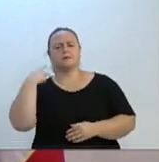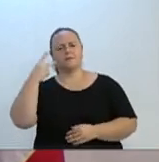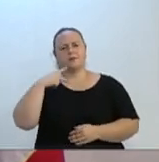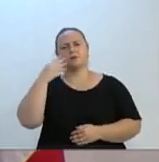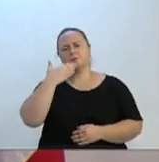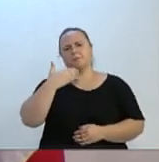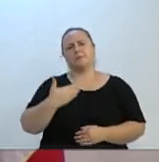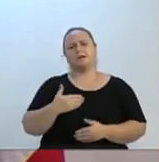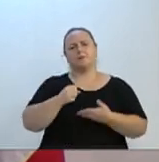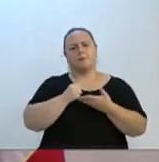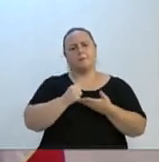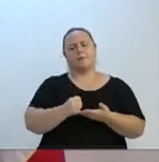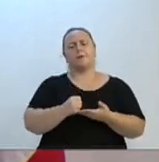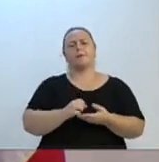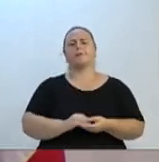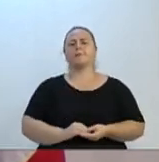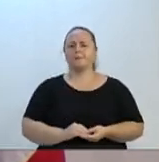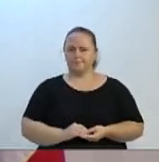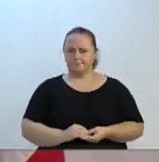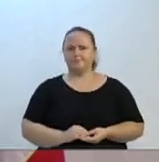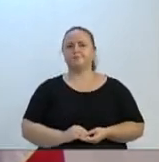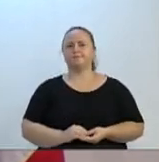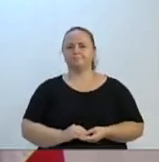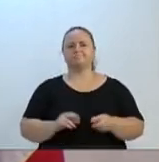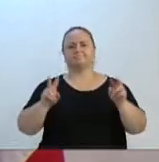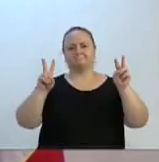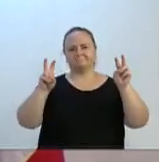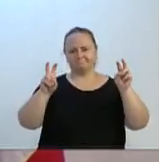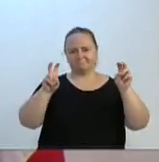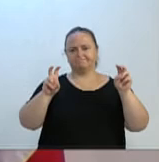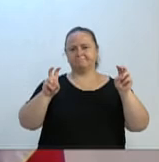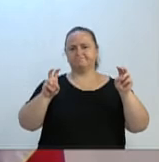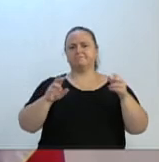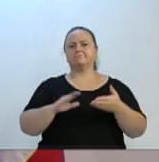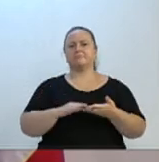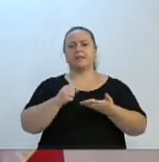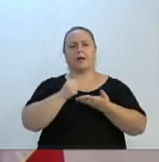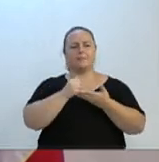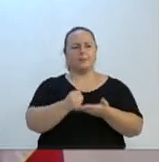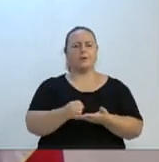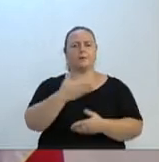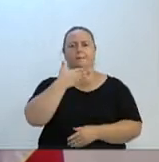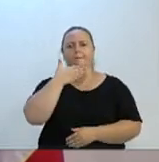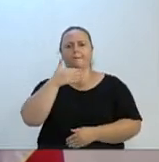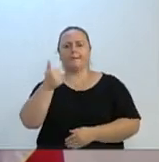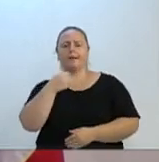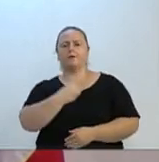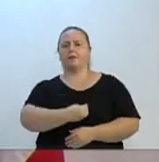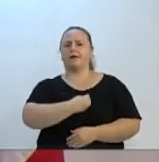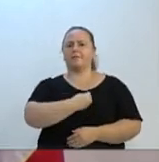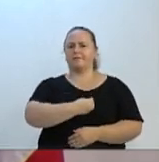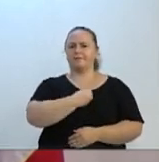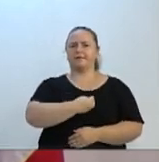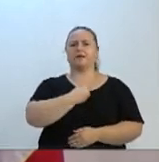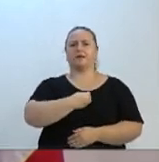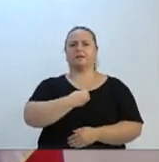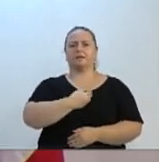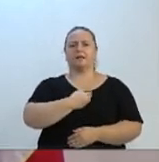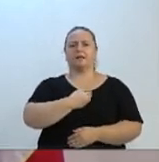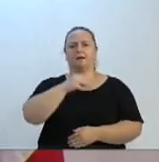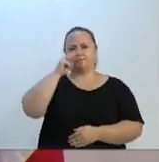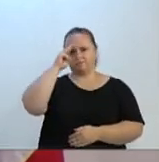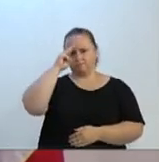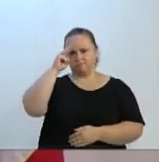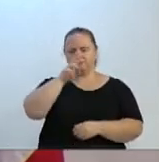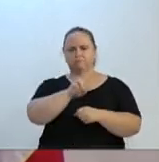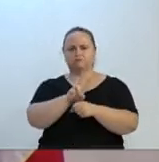solicitando apoio nas questões relacionadas à melhor condição dos guardas municipais, ele que era